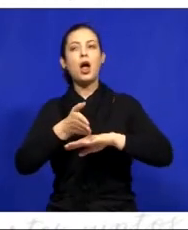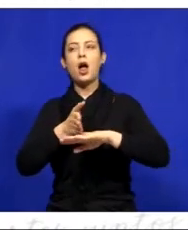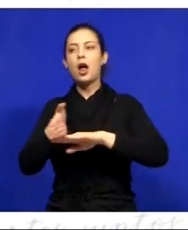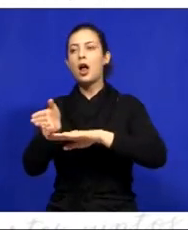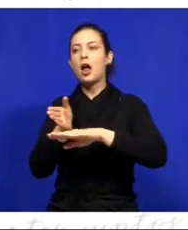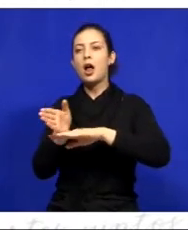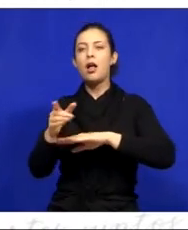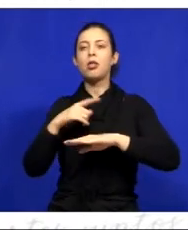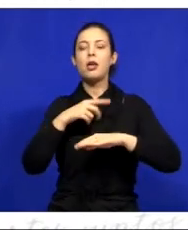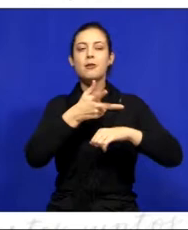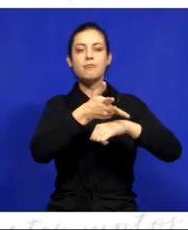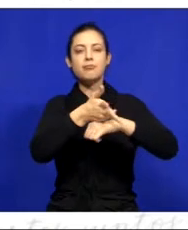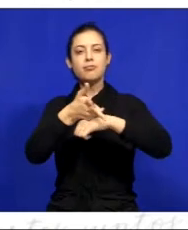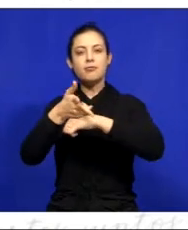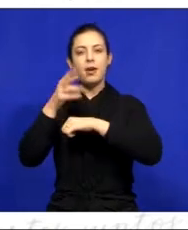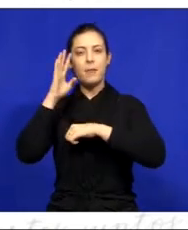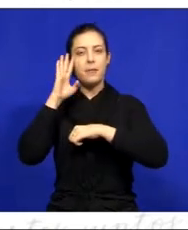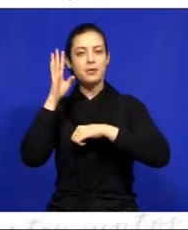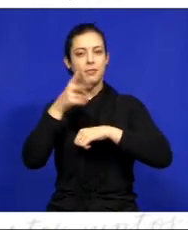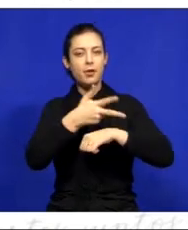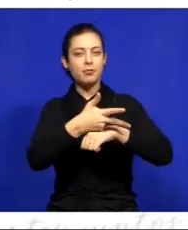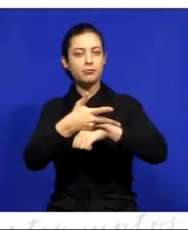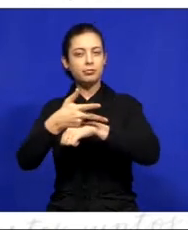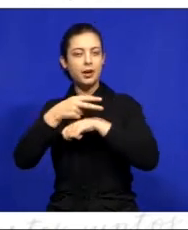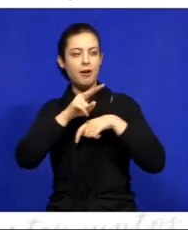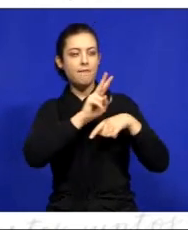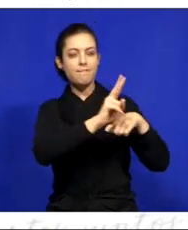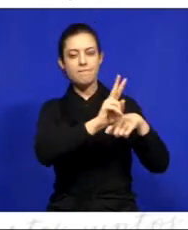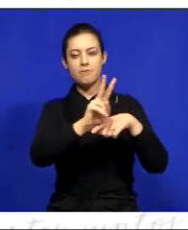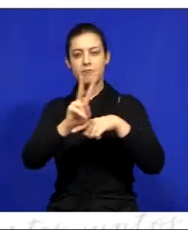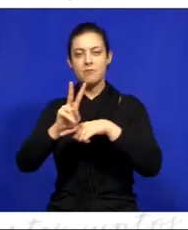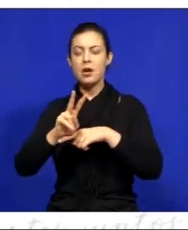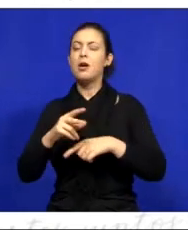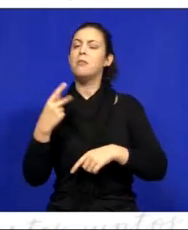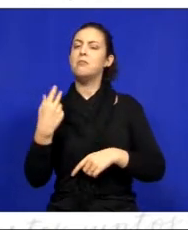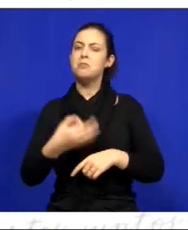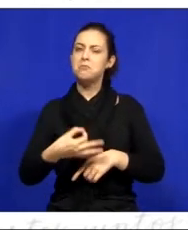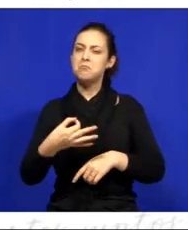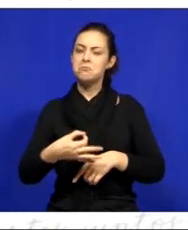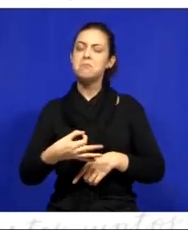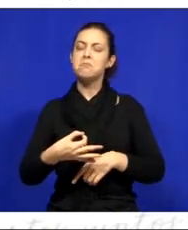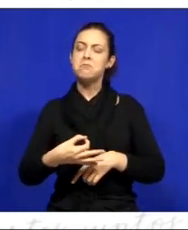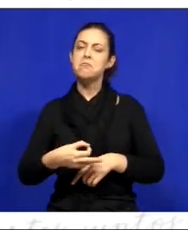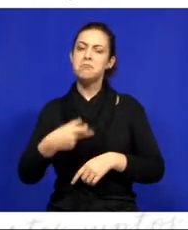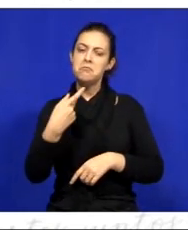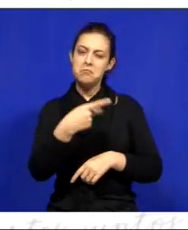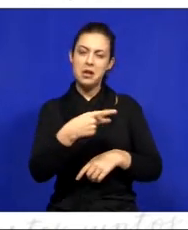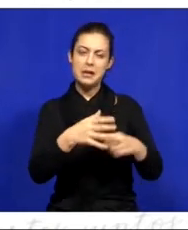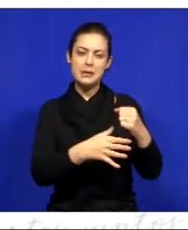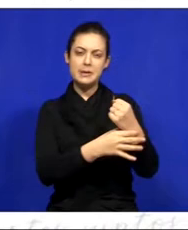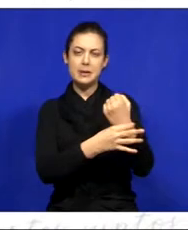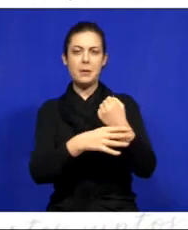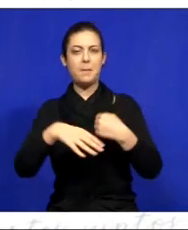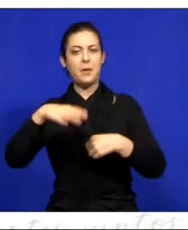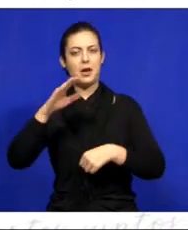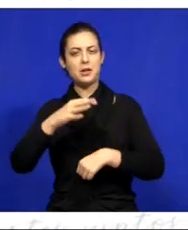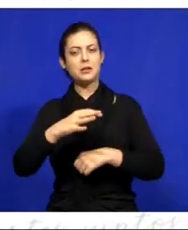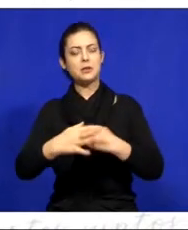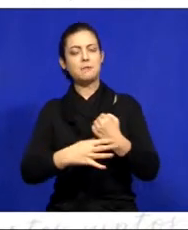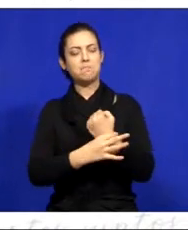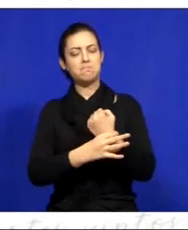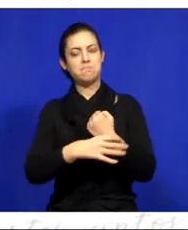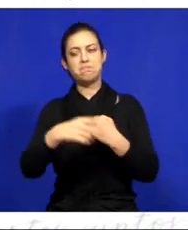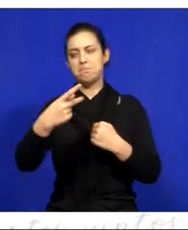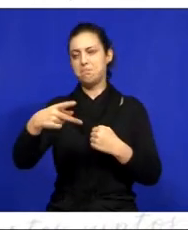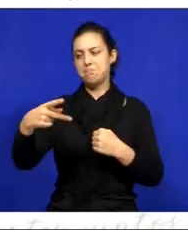receber os pontos de câmera. isso vai, com certeza, trazer mais segurança para o nosso município,